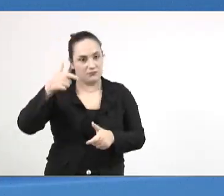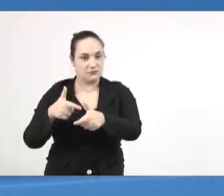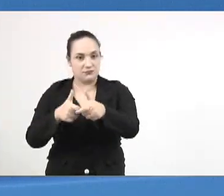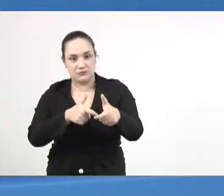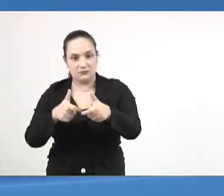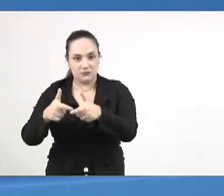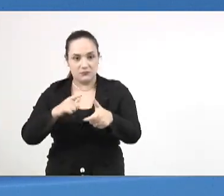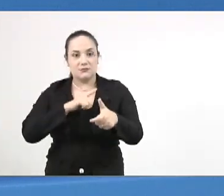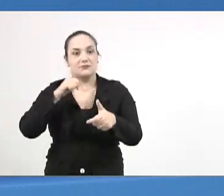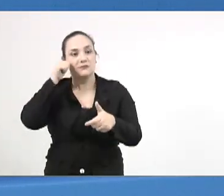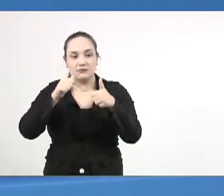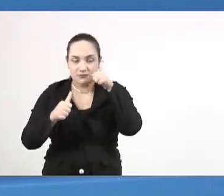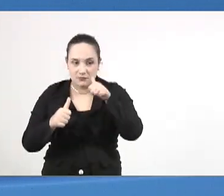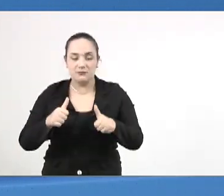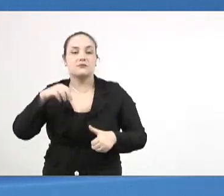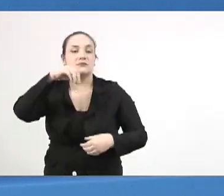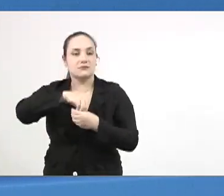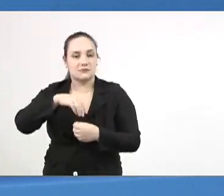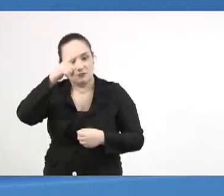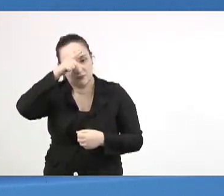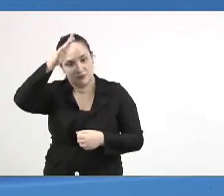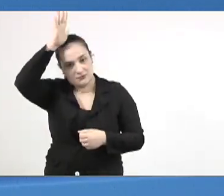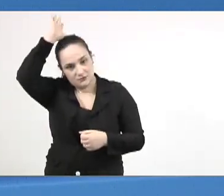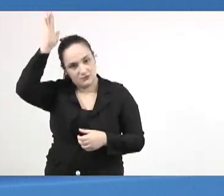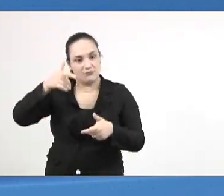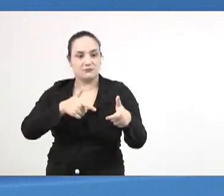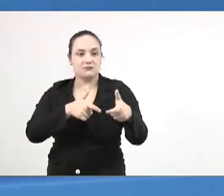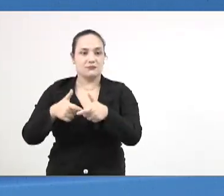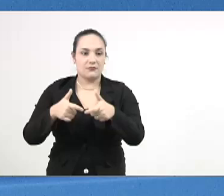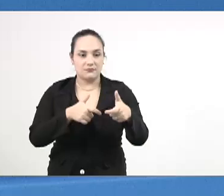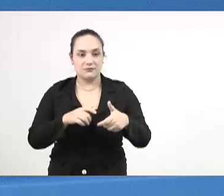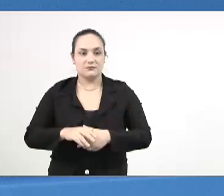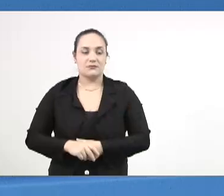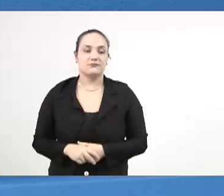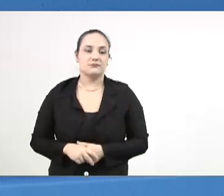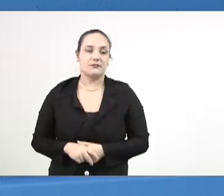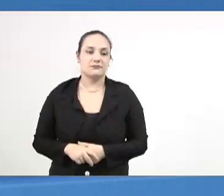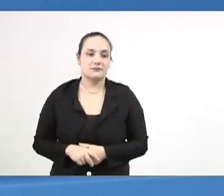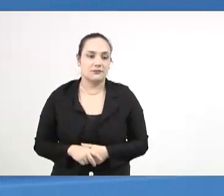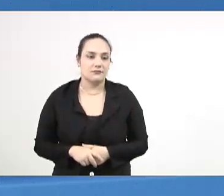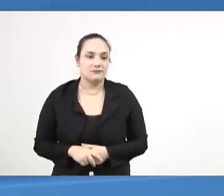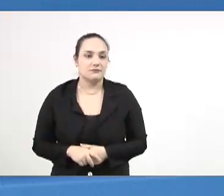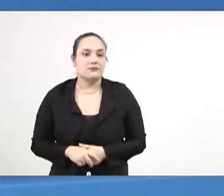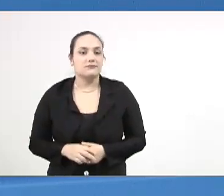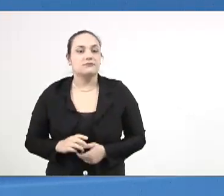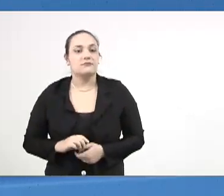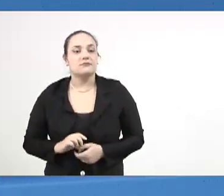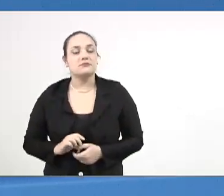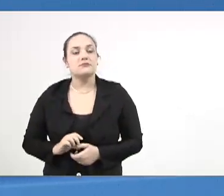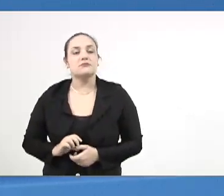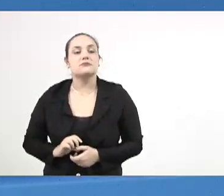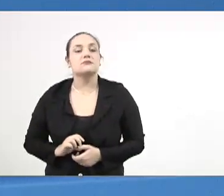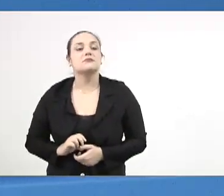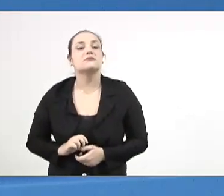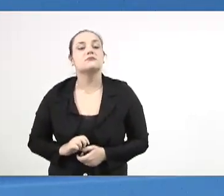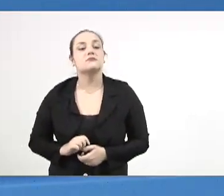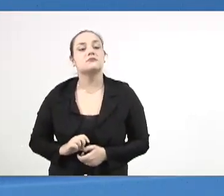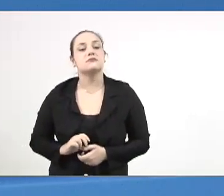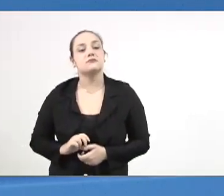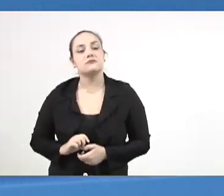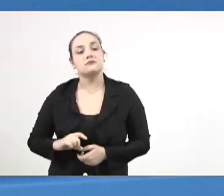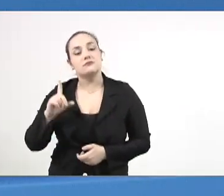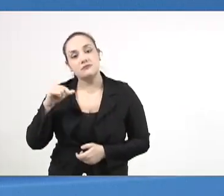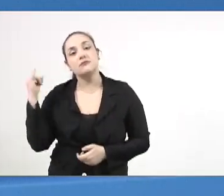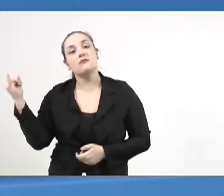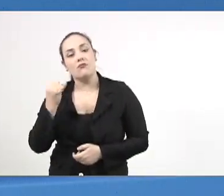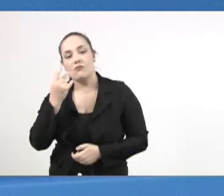também temos a presença feminina no Corpo de Bombeiros. Então, senhor presidente, é importante fazer esse relato aqui, e